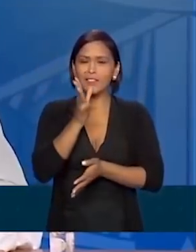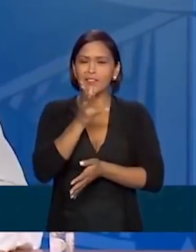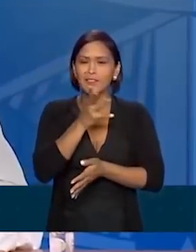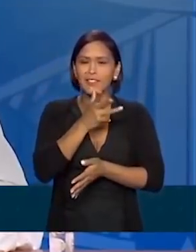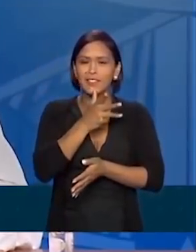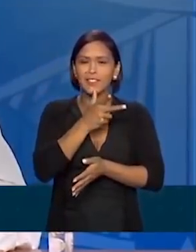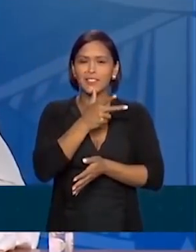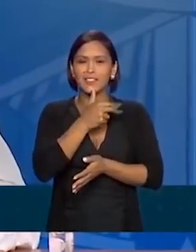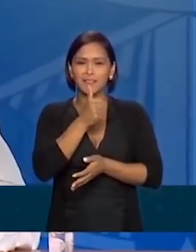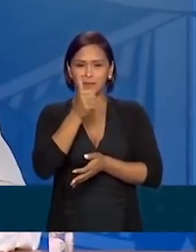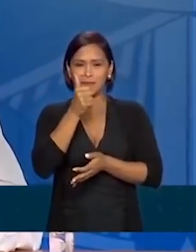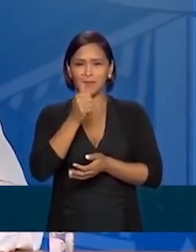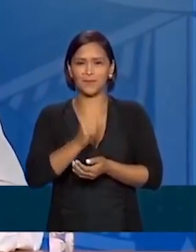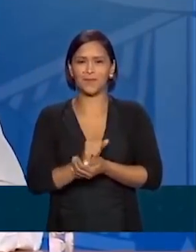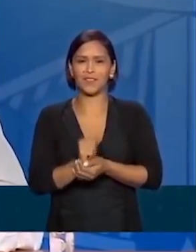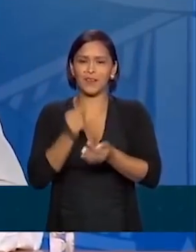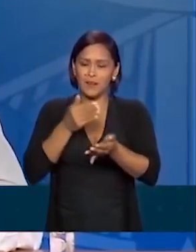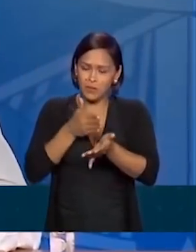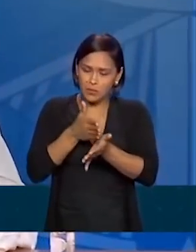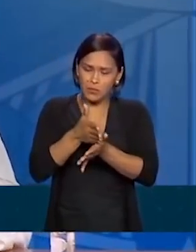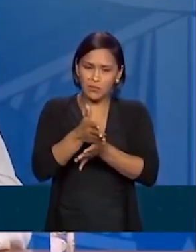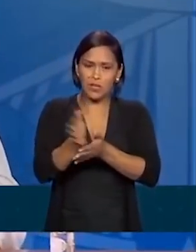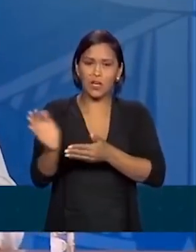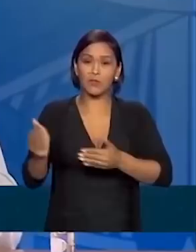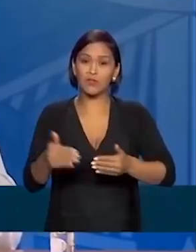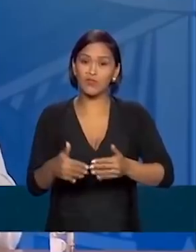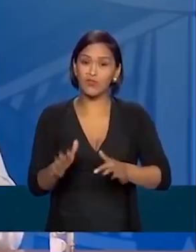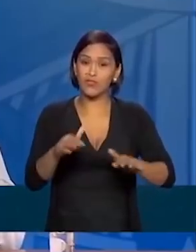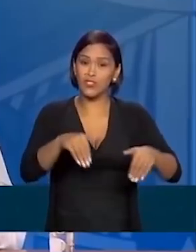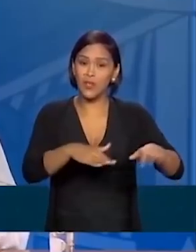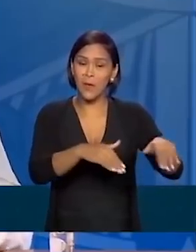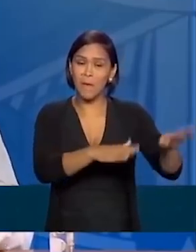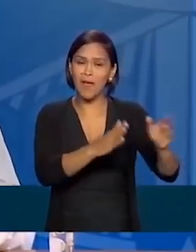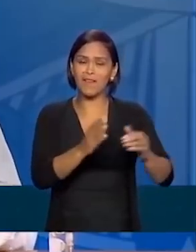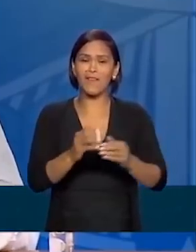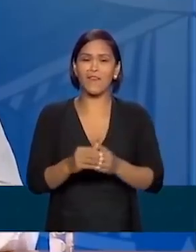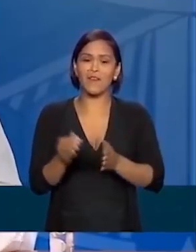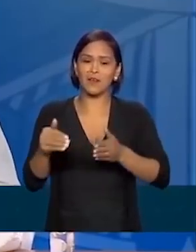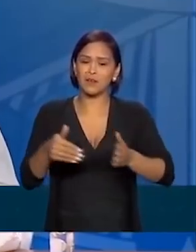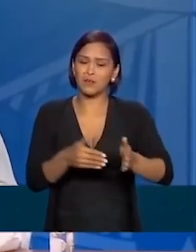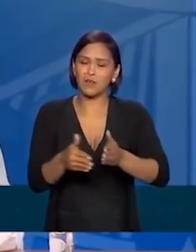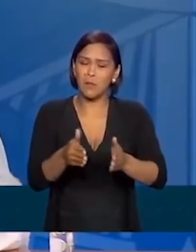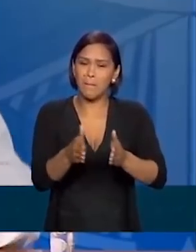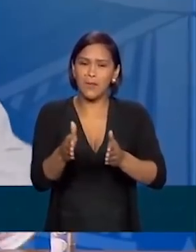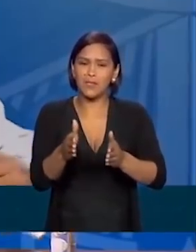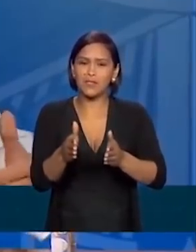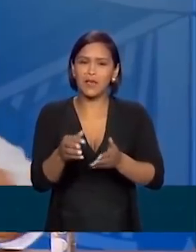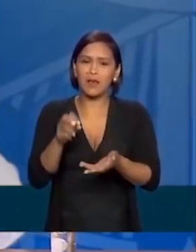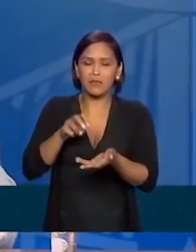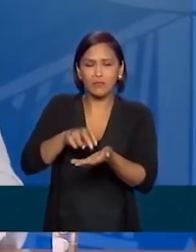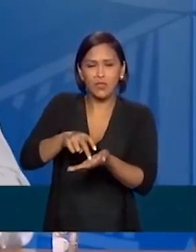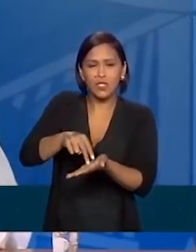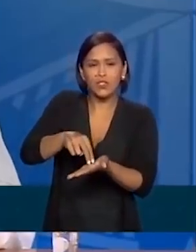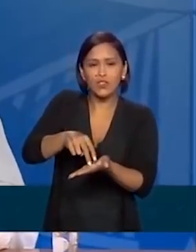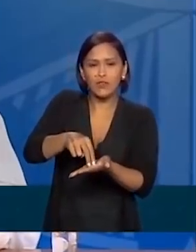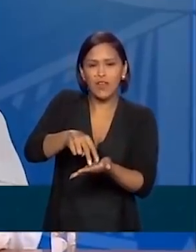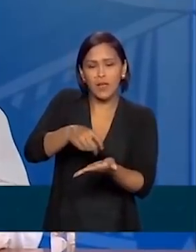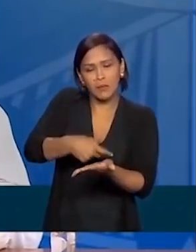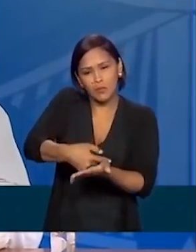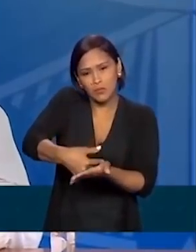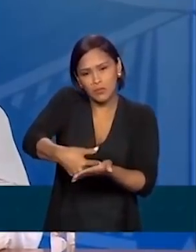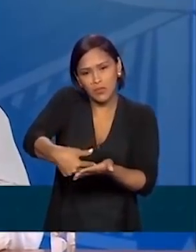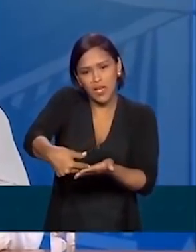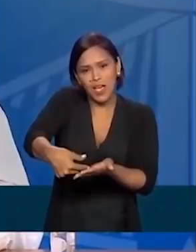Vamos passar, é um mar revolto, vamos passar na marcha certa, nem tão parado que a gente possa ser arrastado